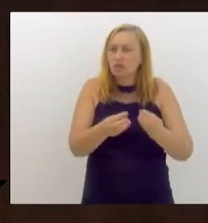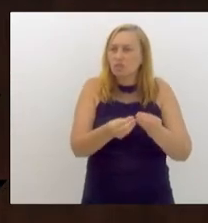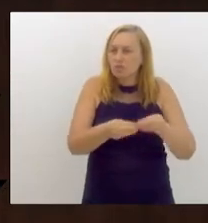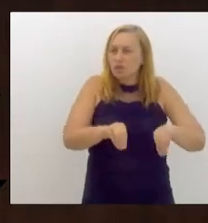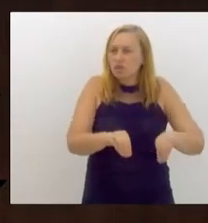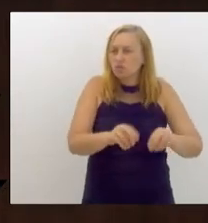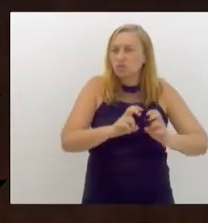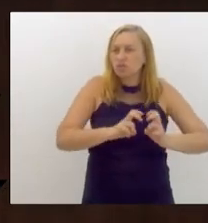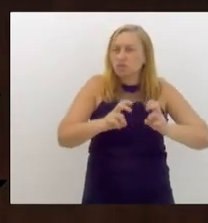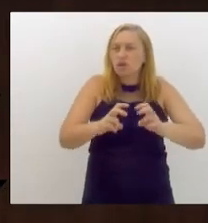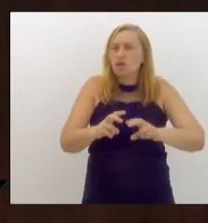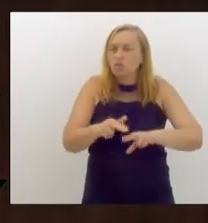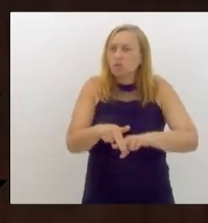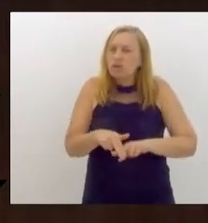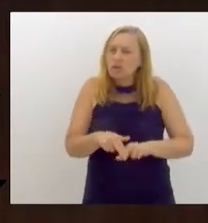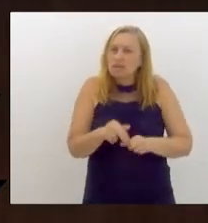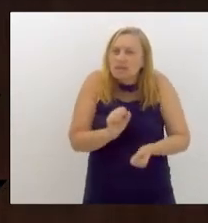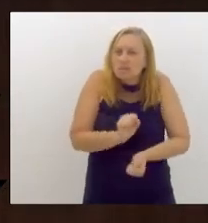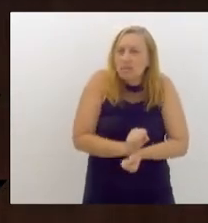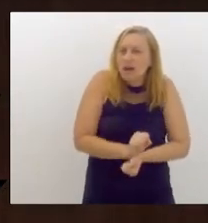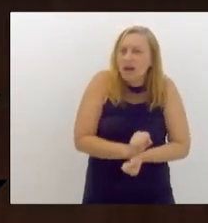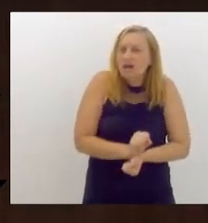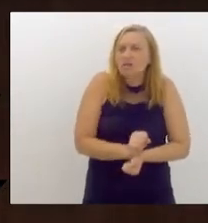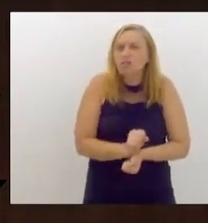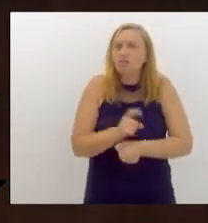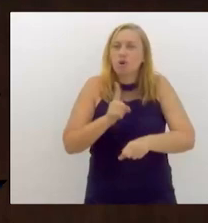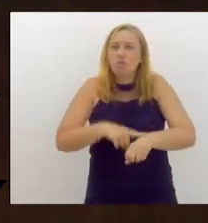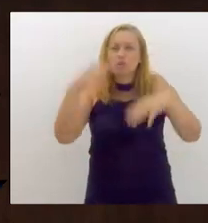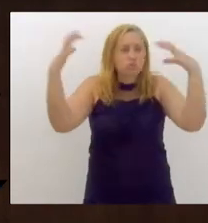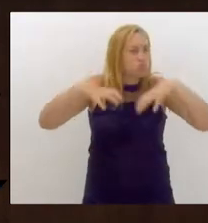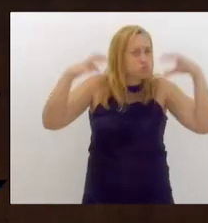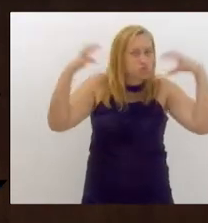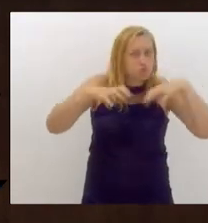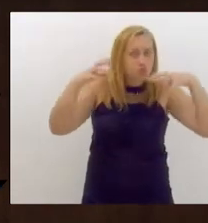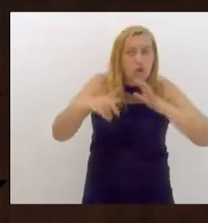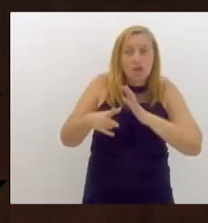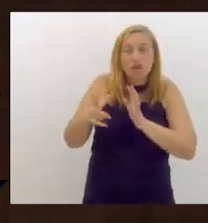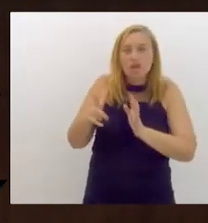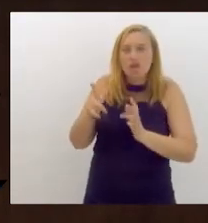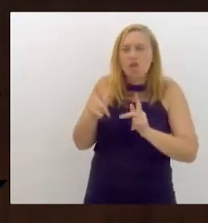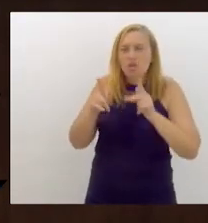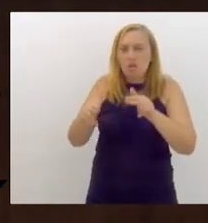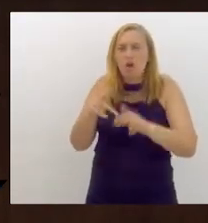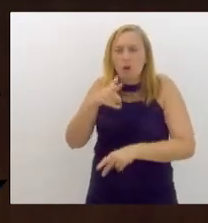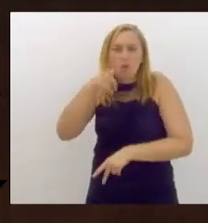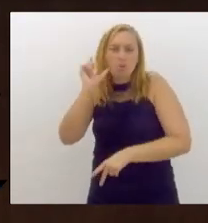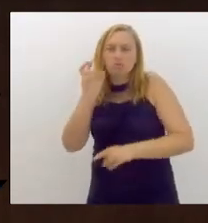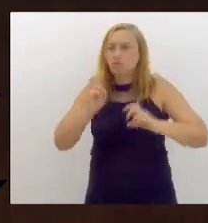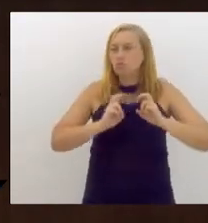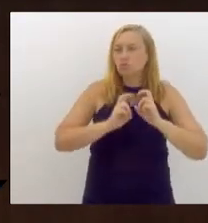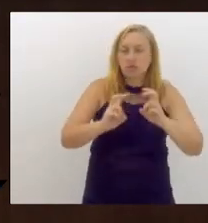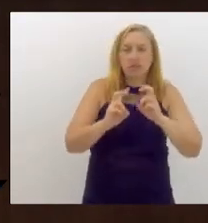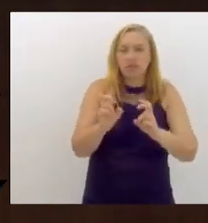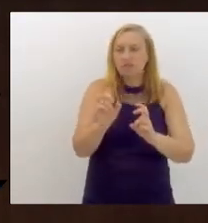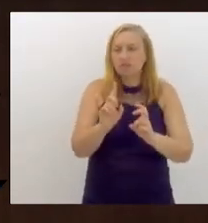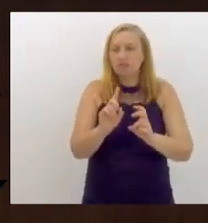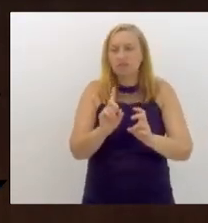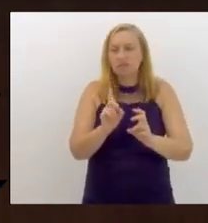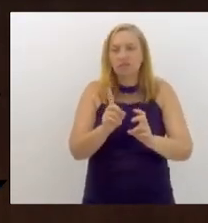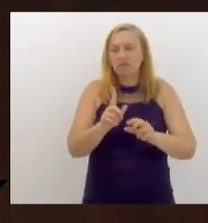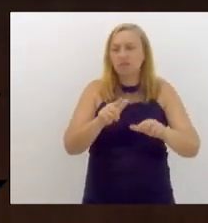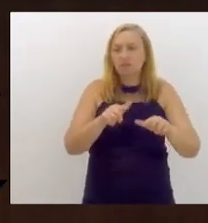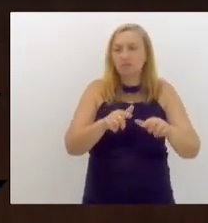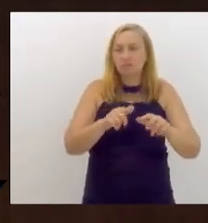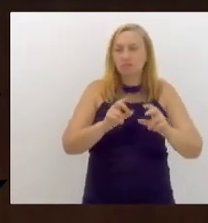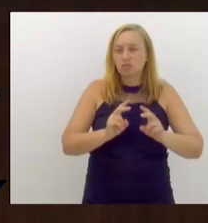que as composições param. Quando tem tempestade, chuvas como a de ontem, os trens não funcionam na supervia. Se quer ser de